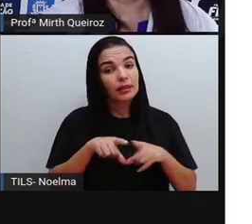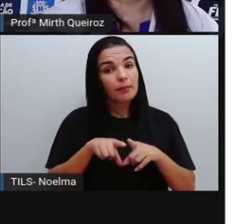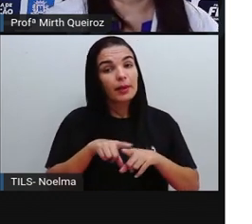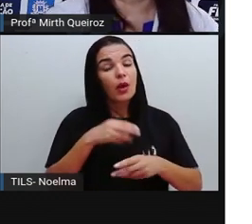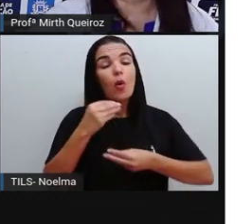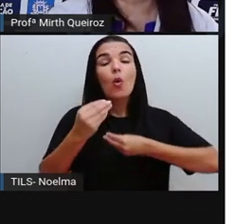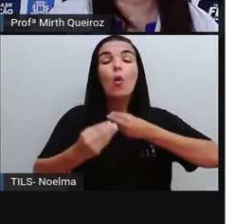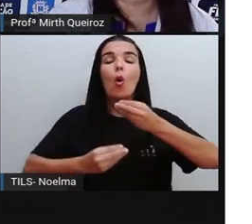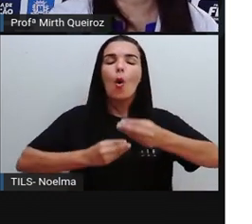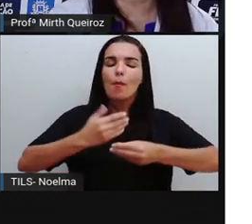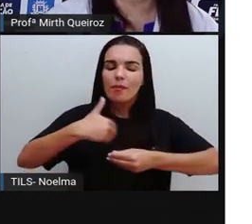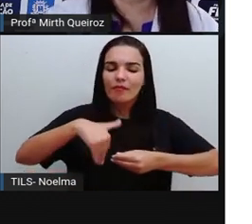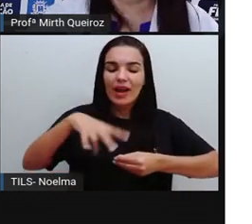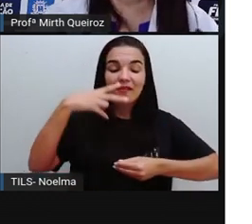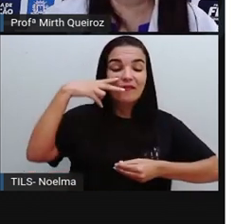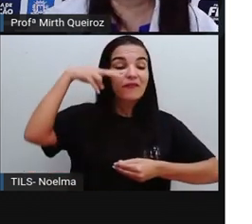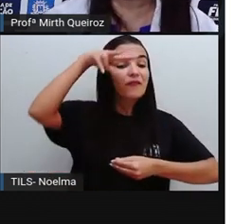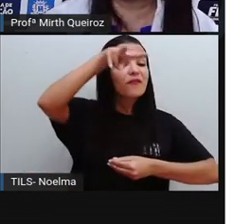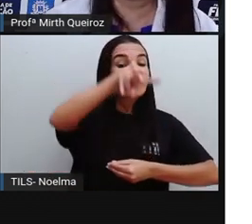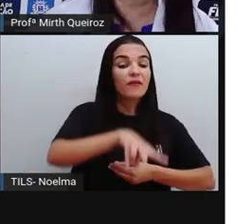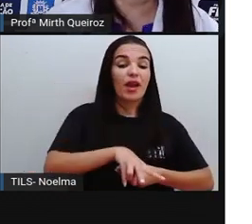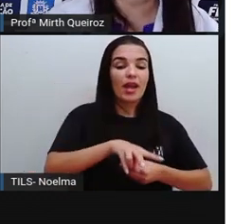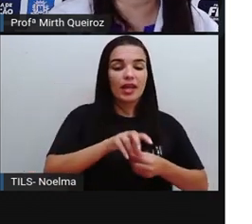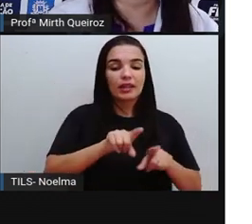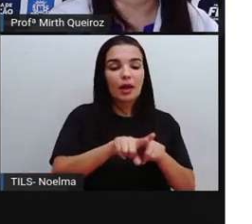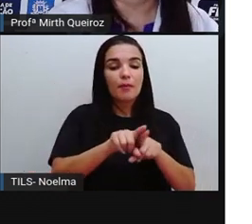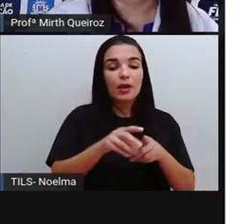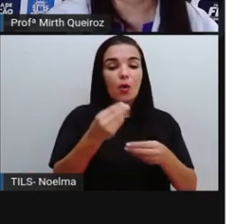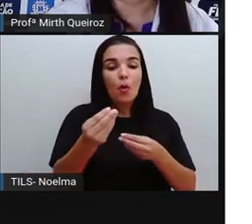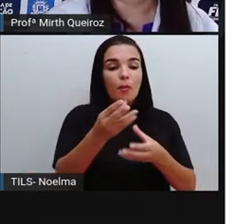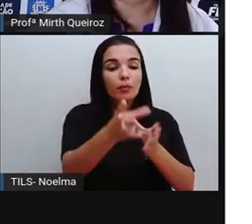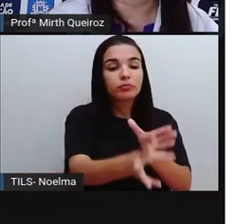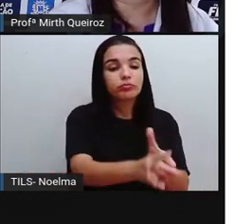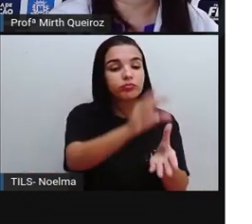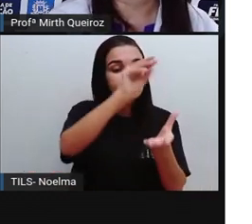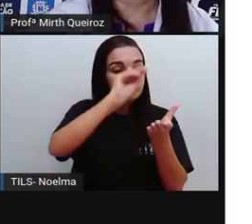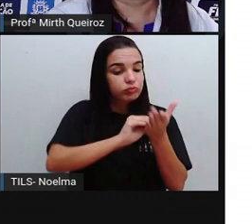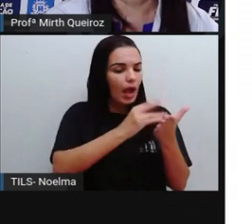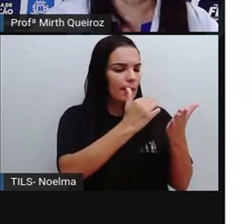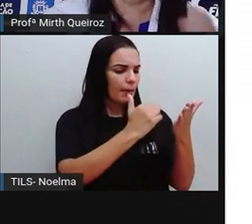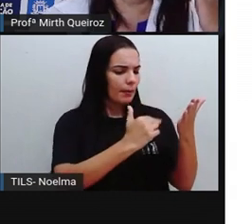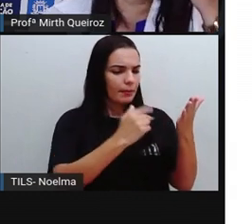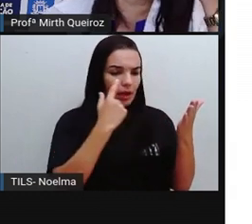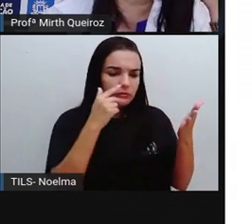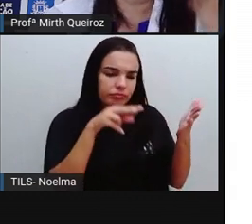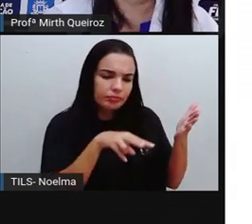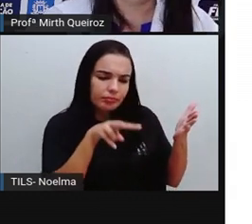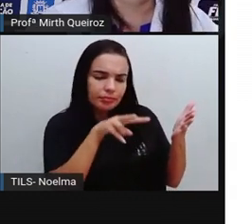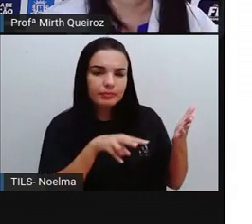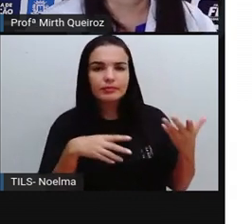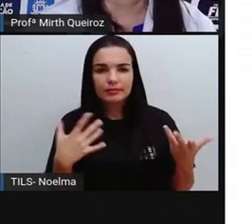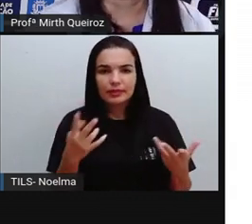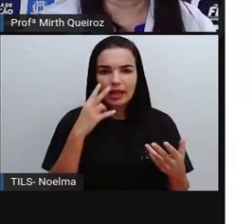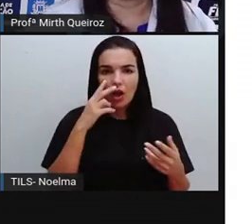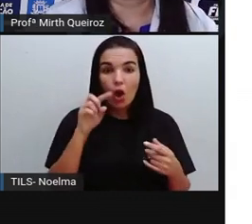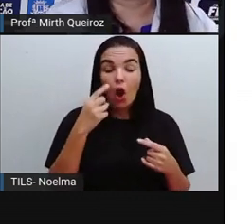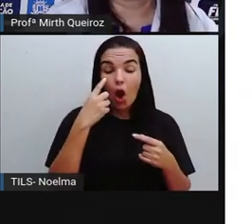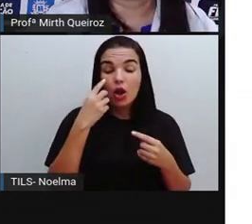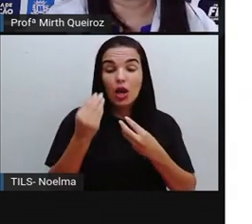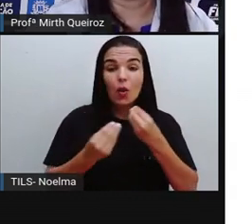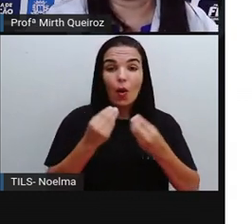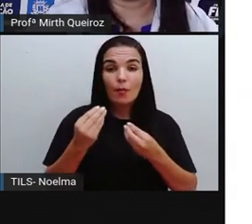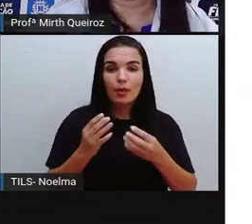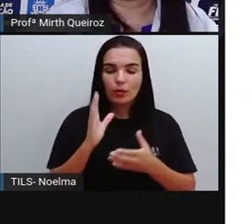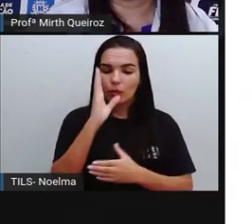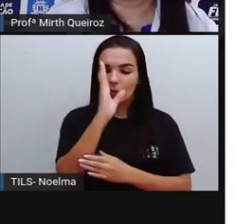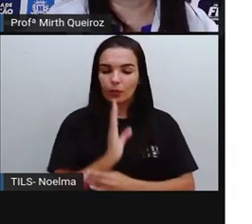em como enxergamos e como vamos representar os objetos. Observe só. Aqui,